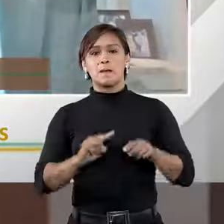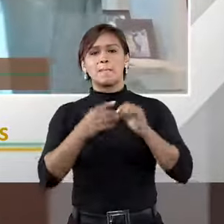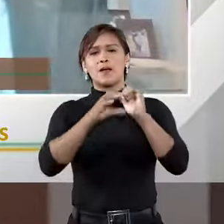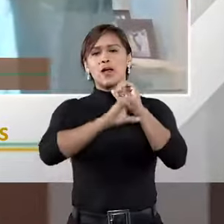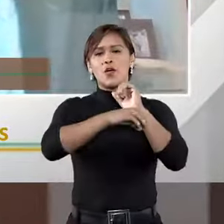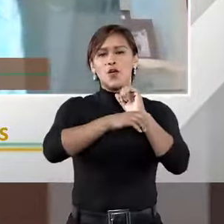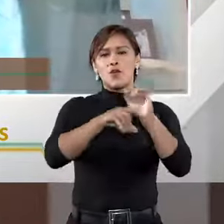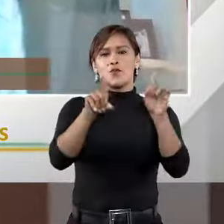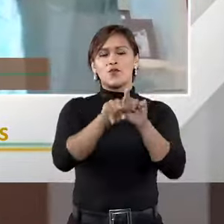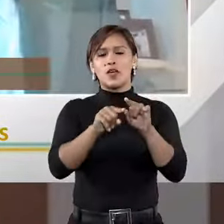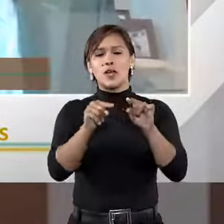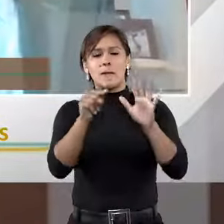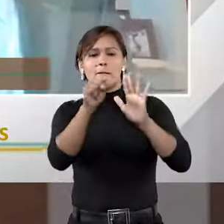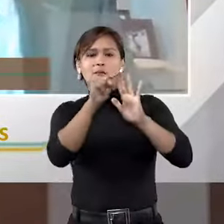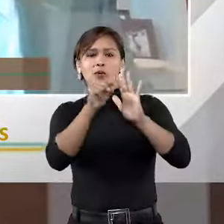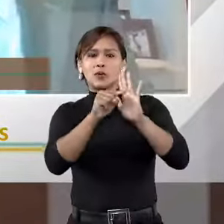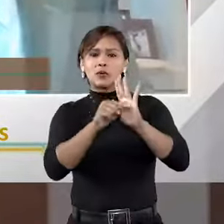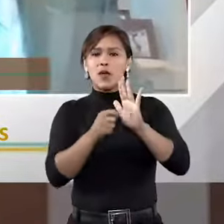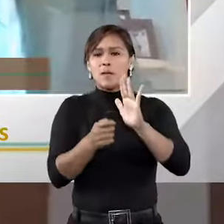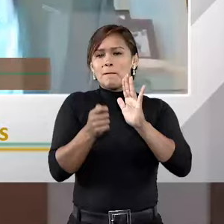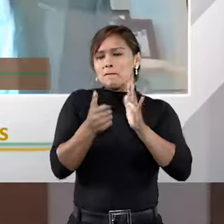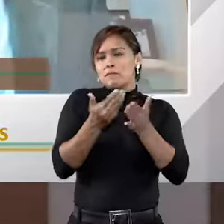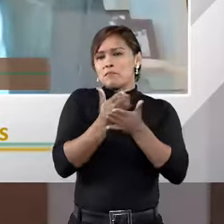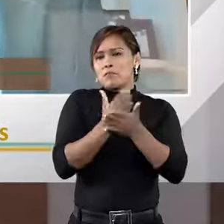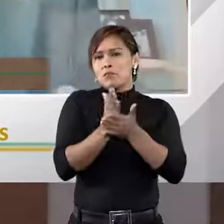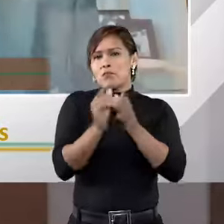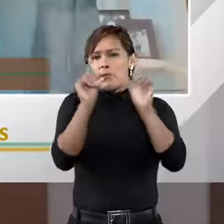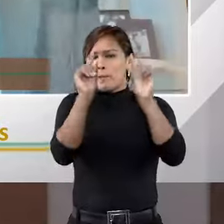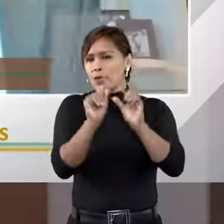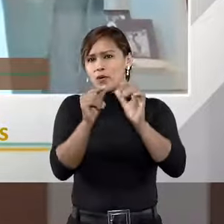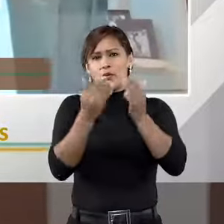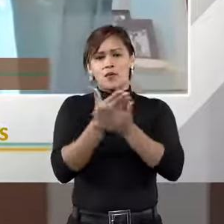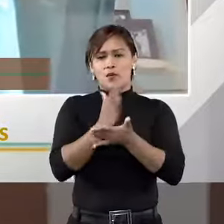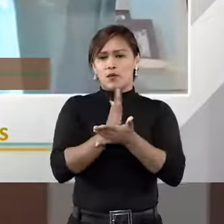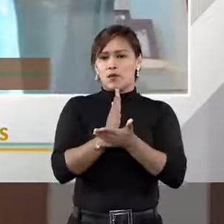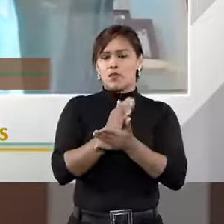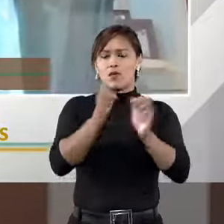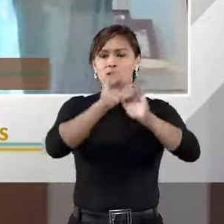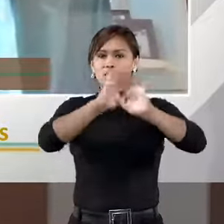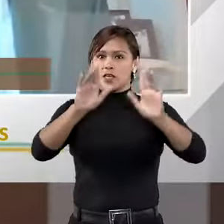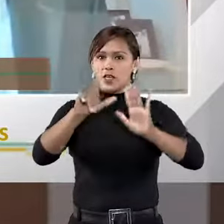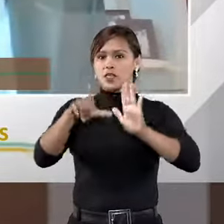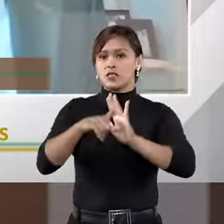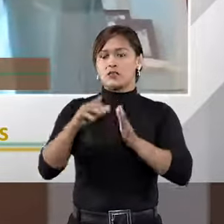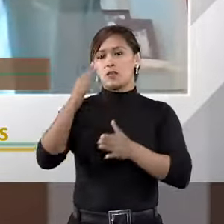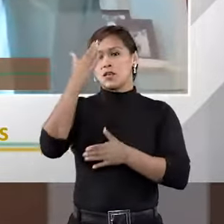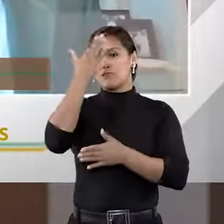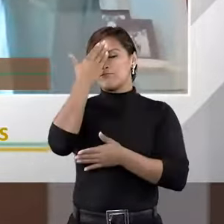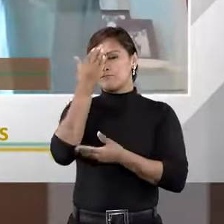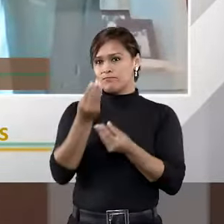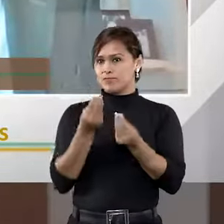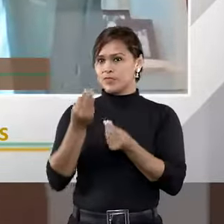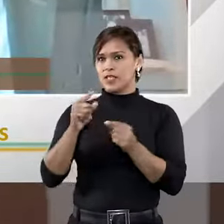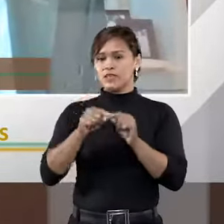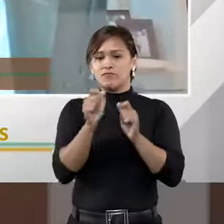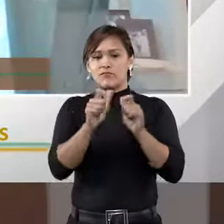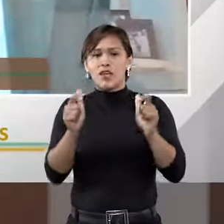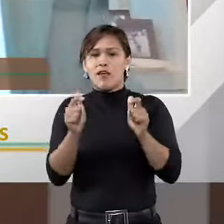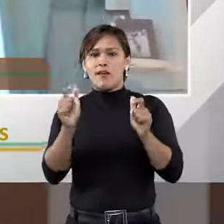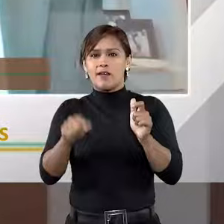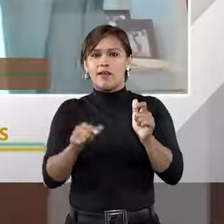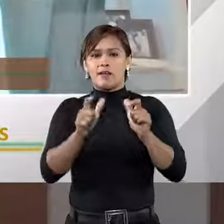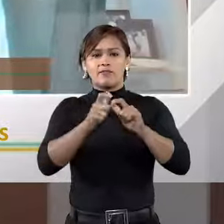alterações muito pontuais e quase que cosméticas, assim, foram esclarecimentos interpretativos, sem grandes